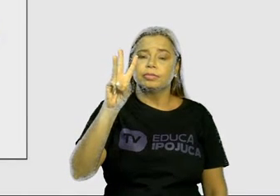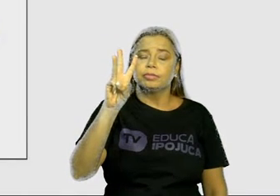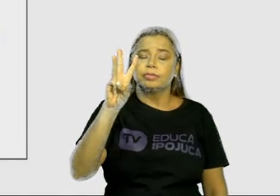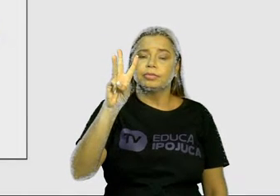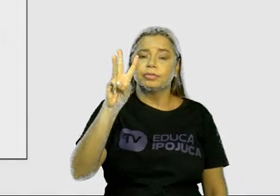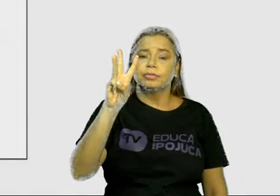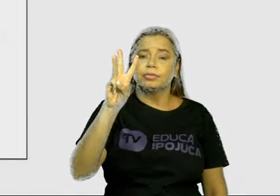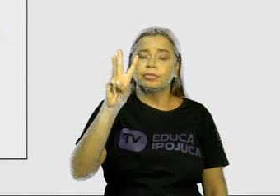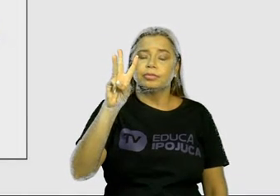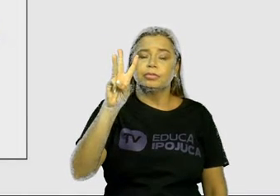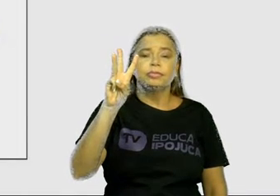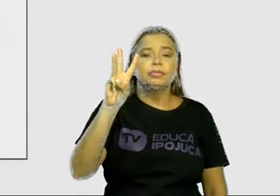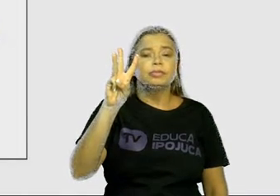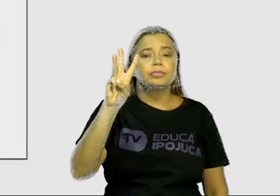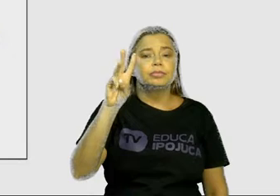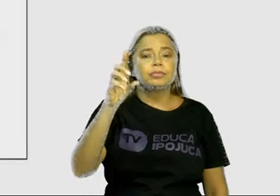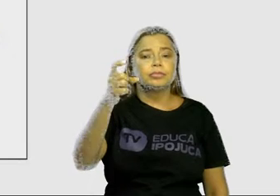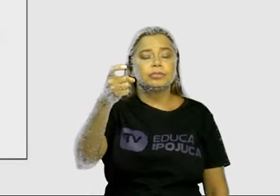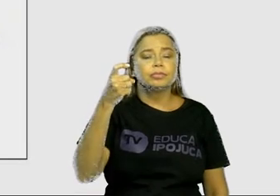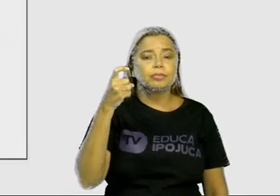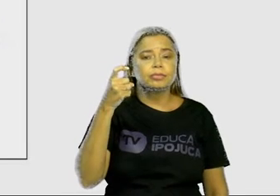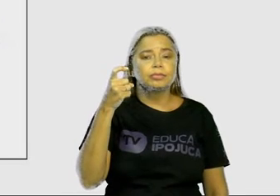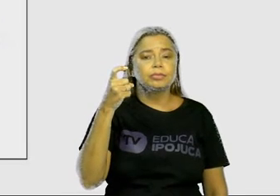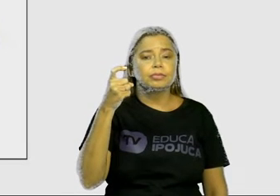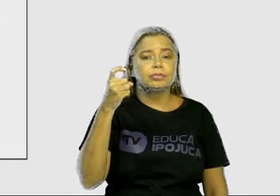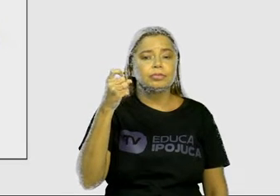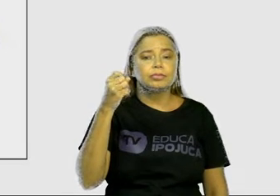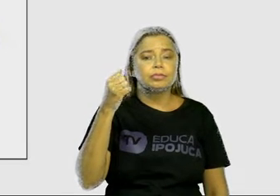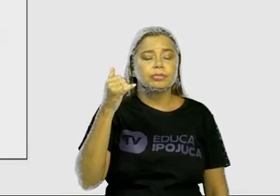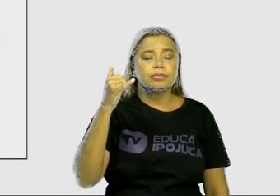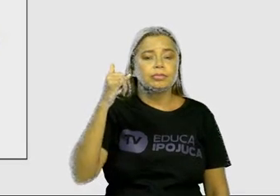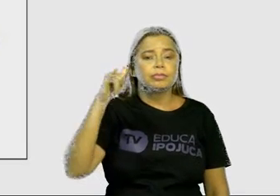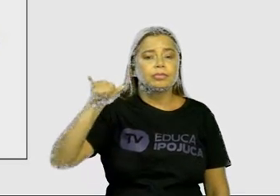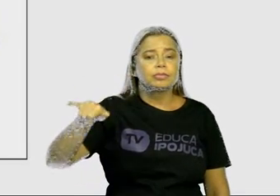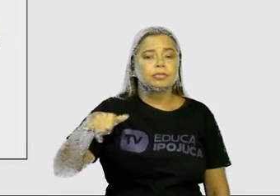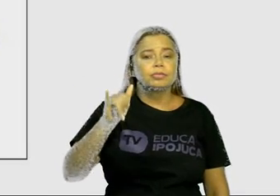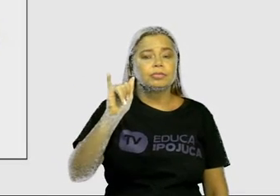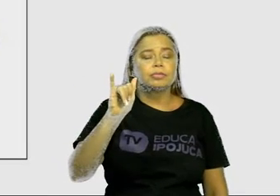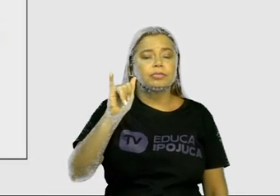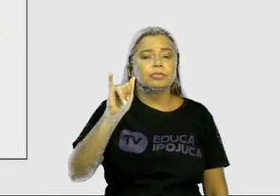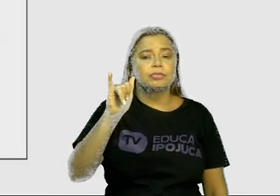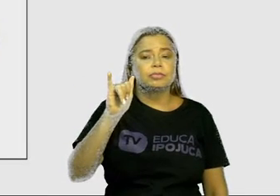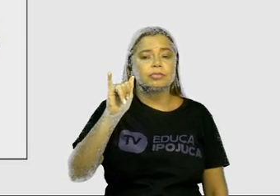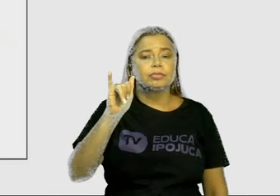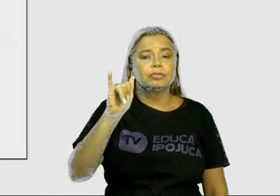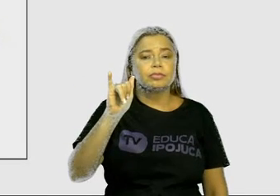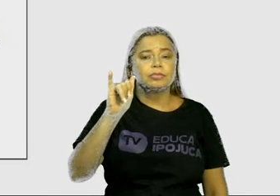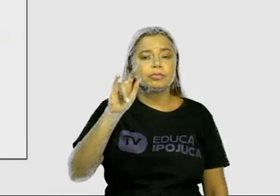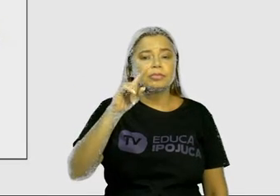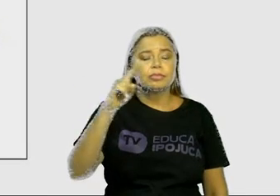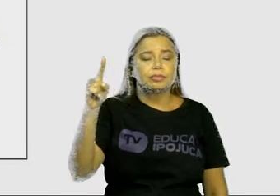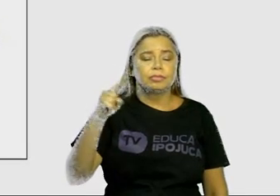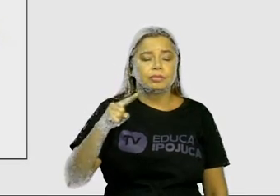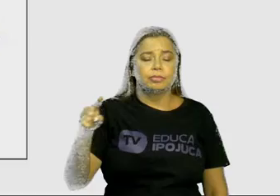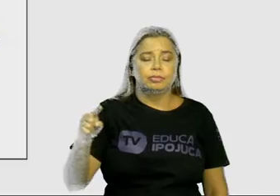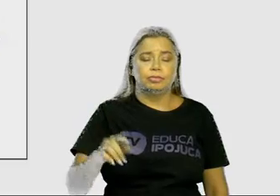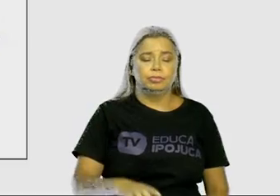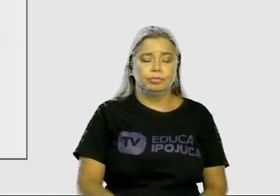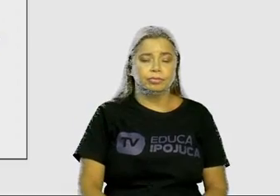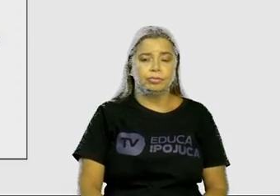W, X, Y, Z.